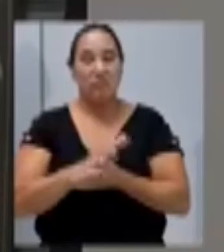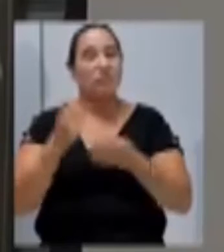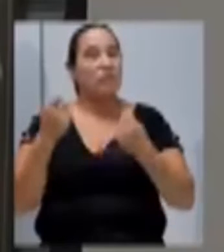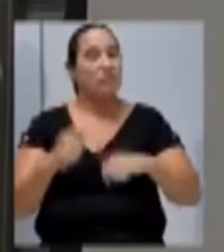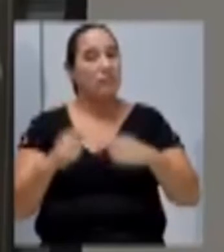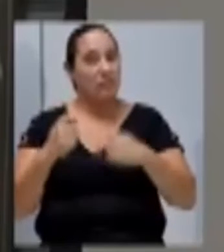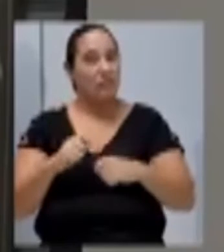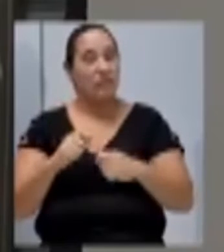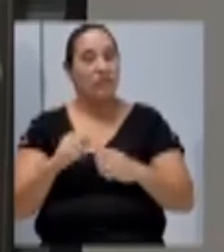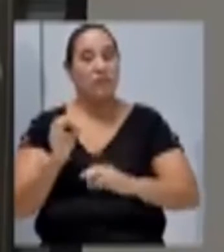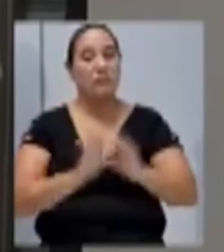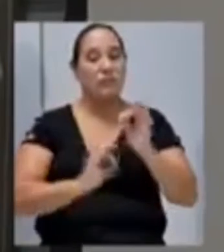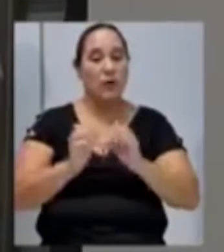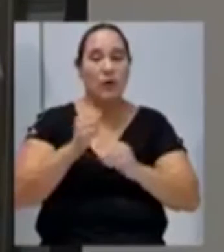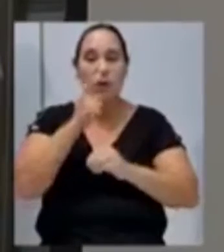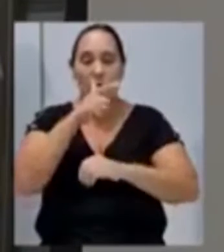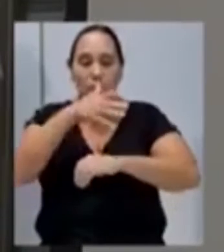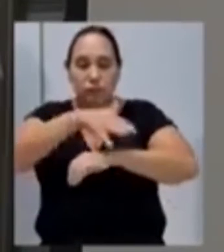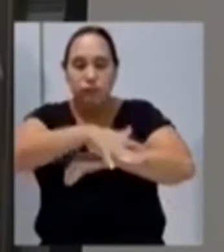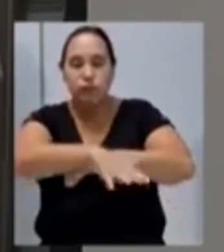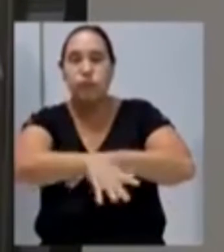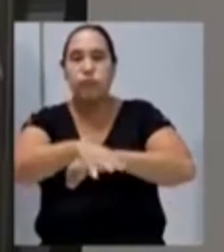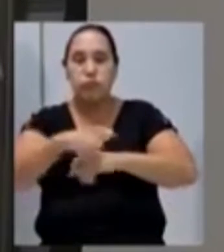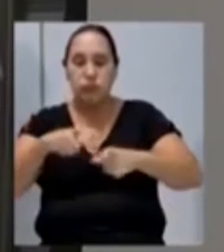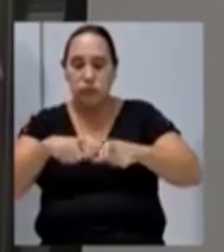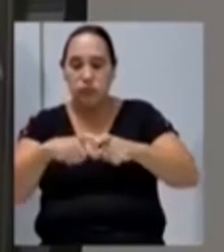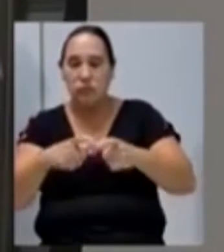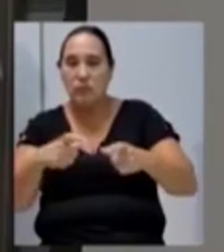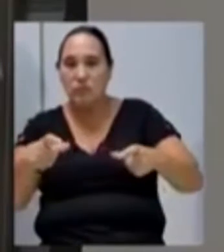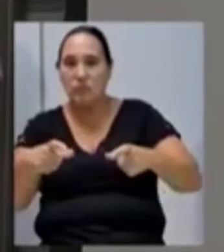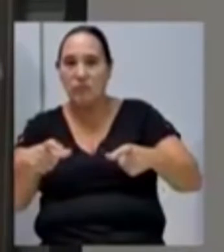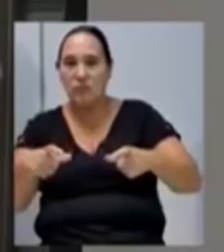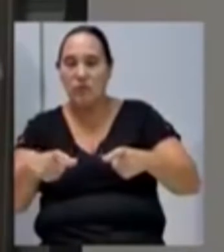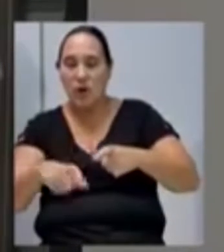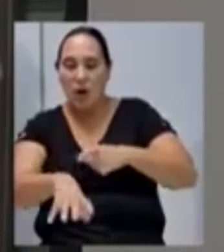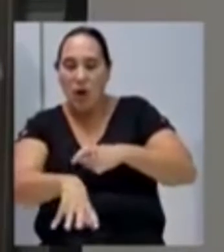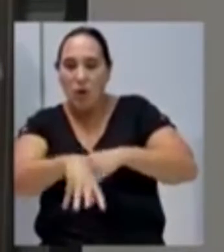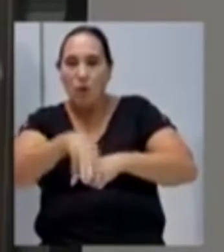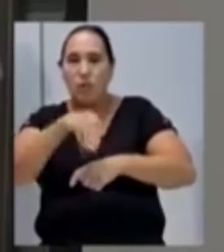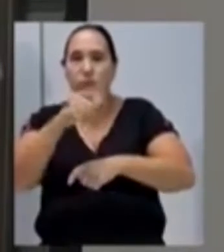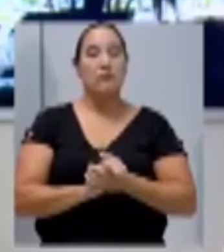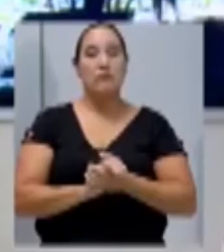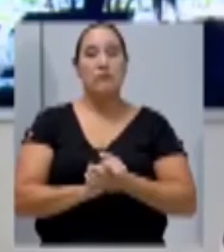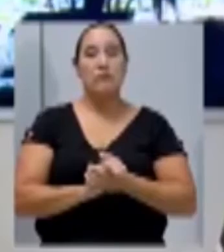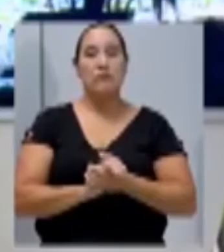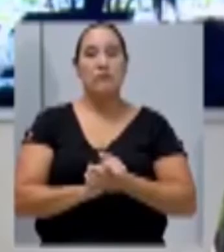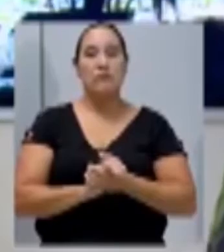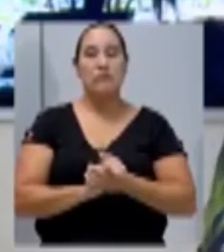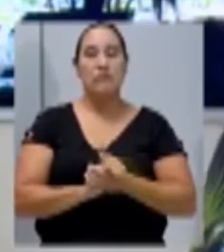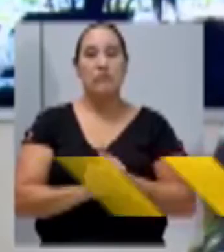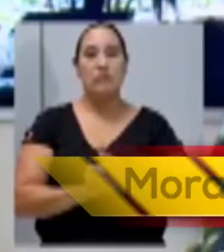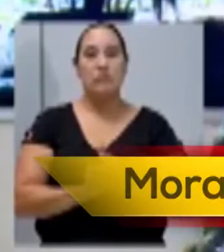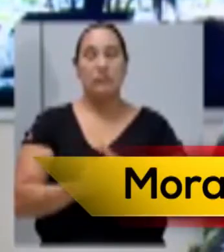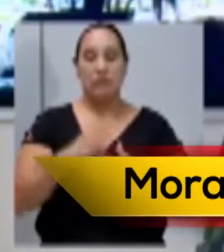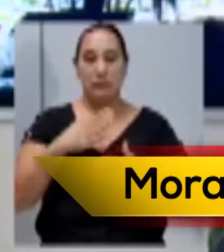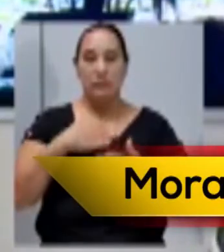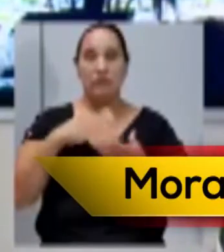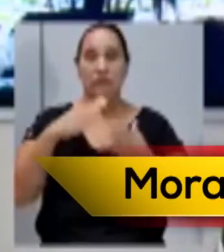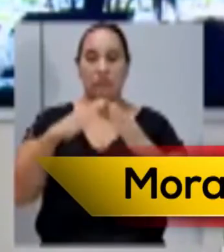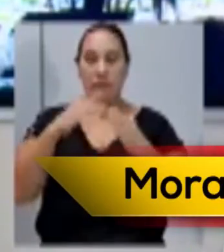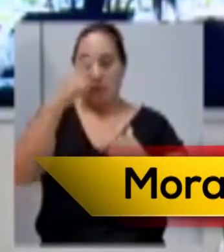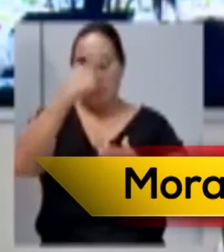Precisamos de um plano de escoamento, bocas de lobo maior, um sistema de drenagem maior. A minha casa,